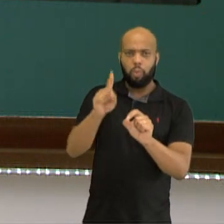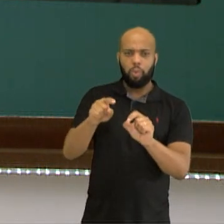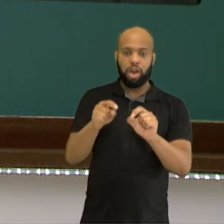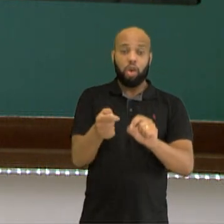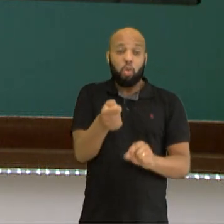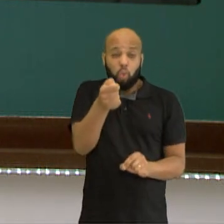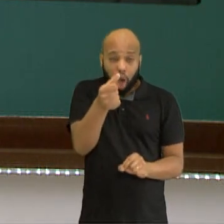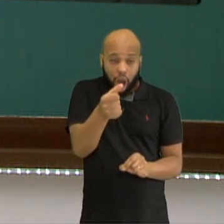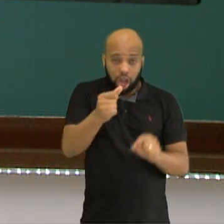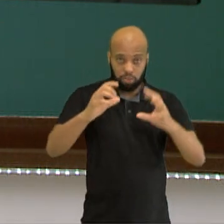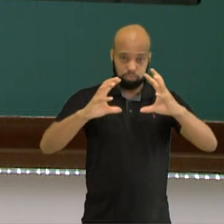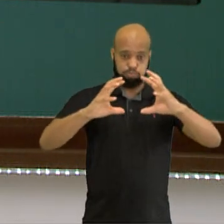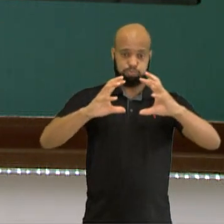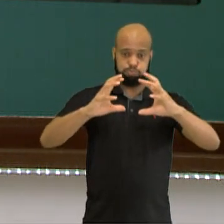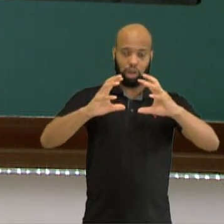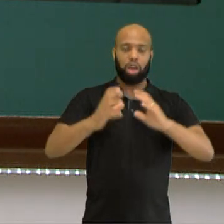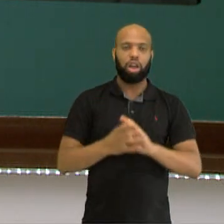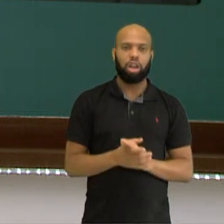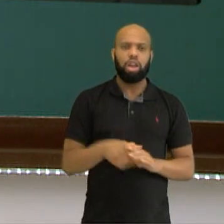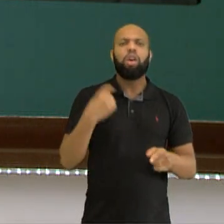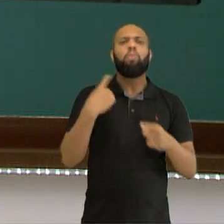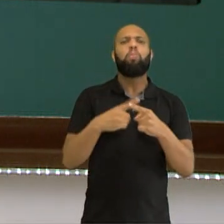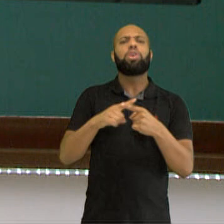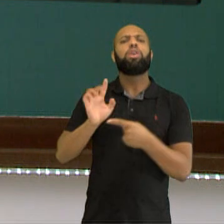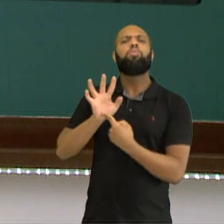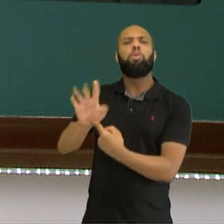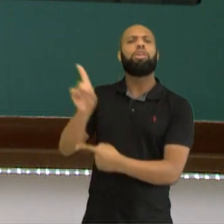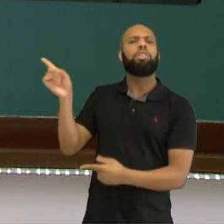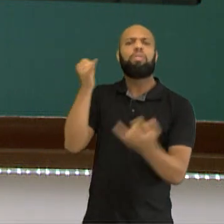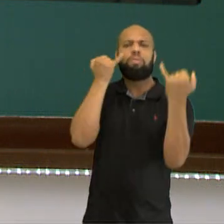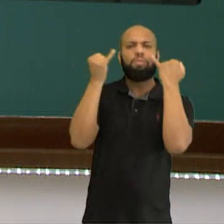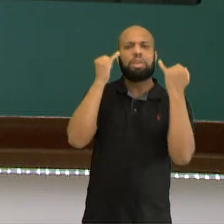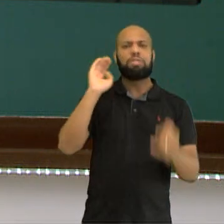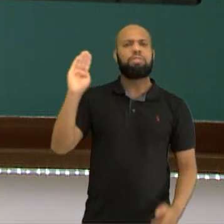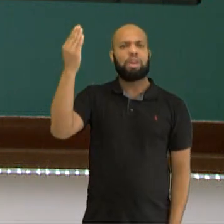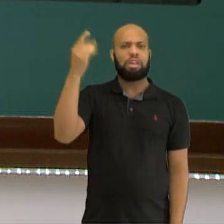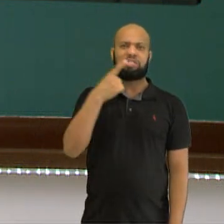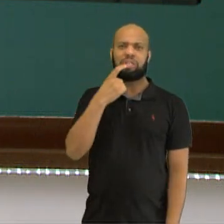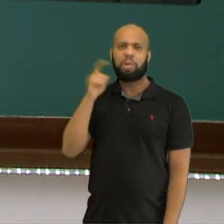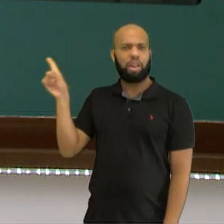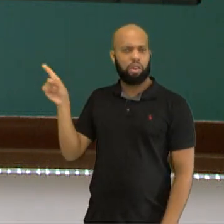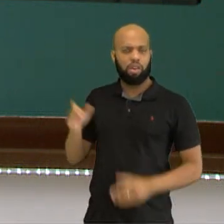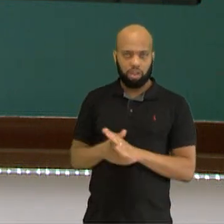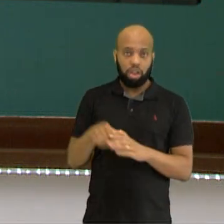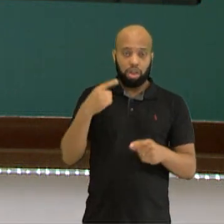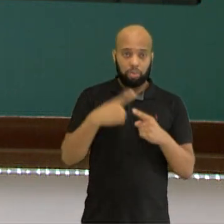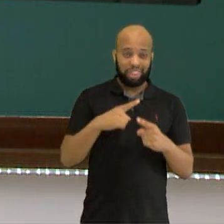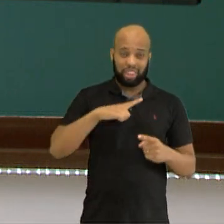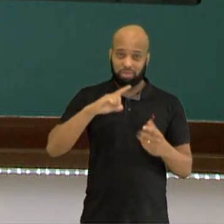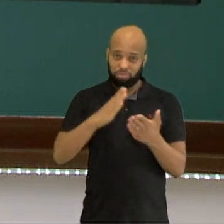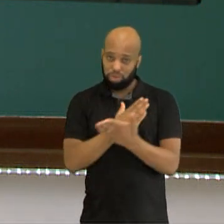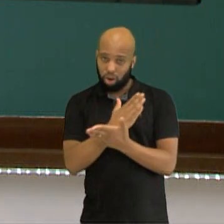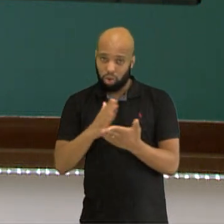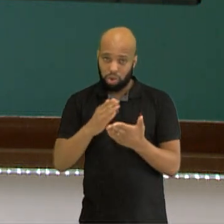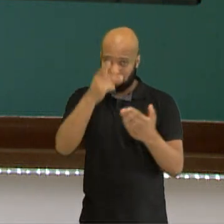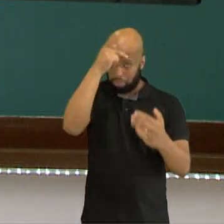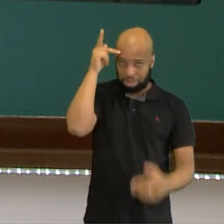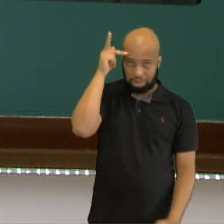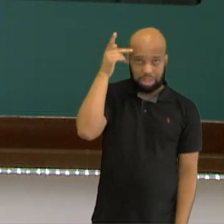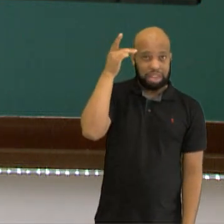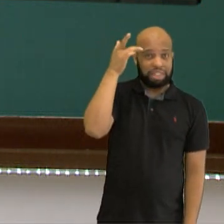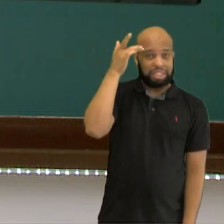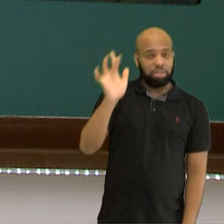esférico. Por que eu trago fake news? Porque algumas pessoas, ou grupos de pessoas, sem dados